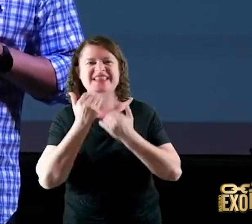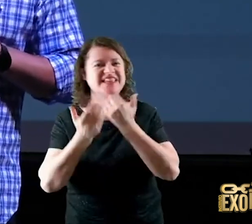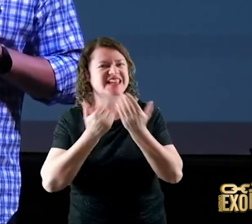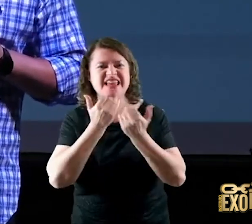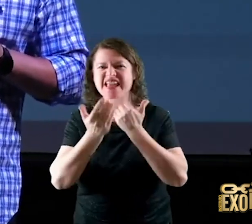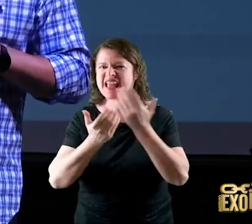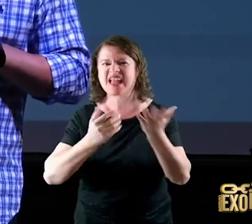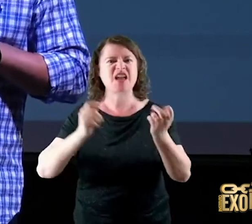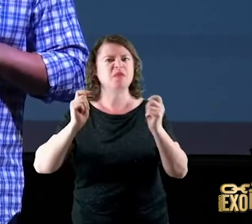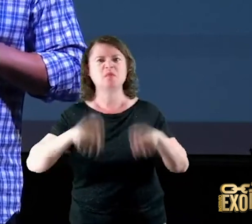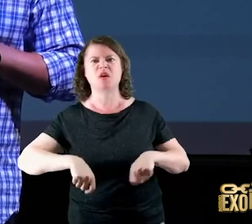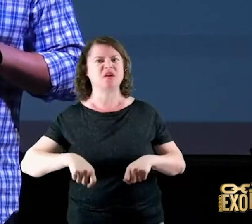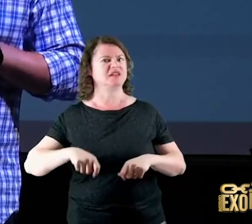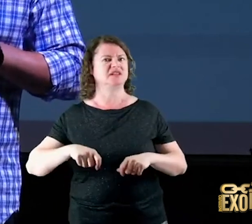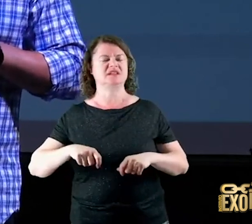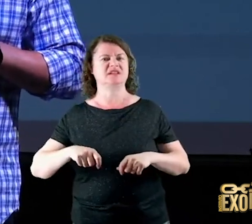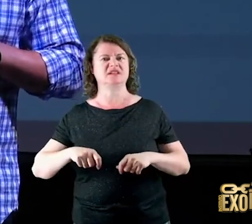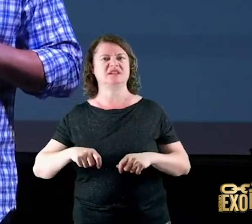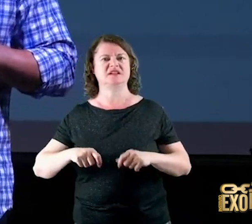poderá arrancar da minha mão